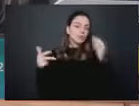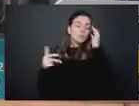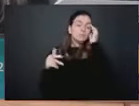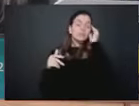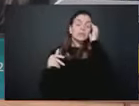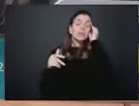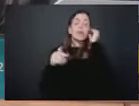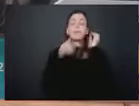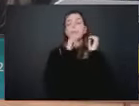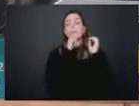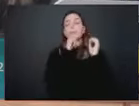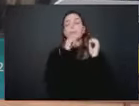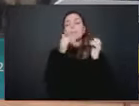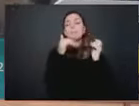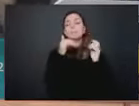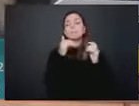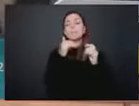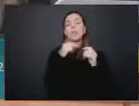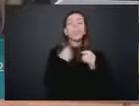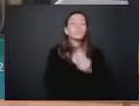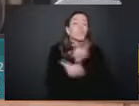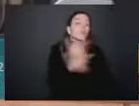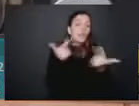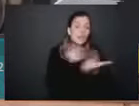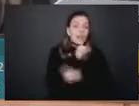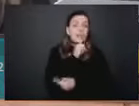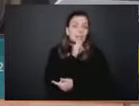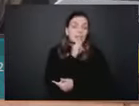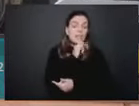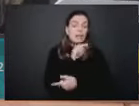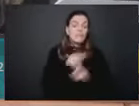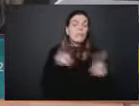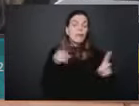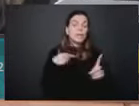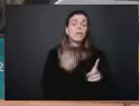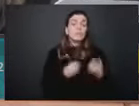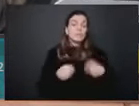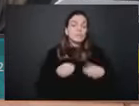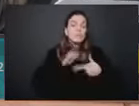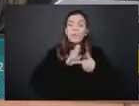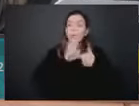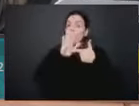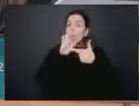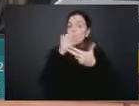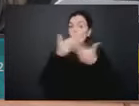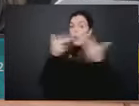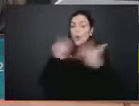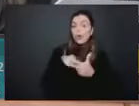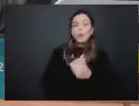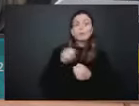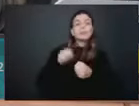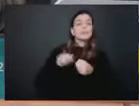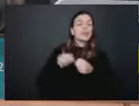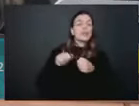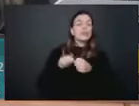que a gente precisa fazer é mostrar o que a gente faz, que vocês entendam o que a gente faz e construir juntos essa